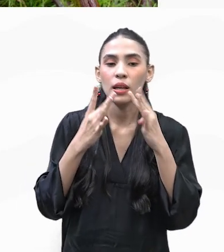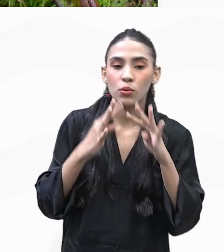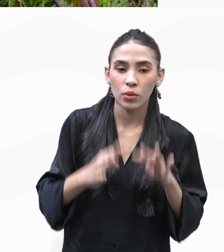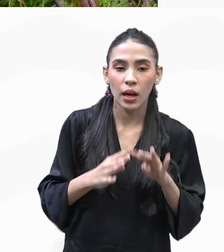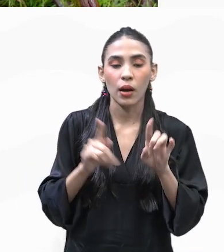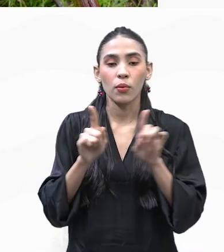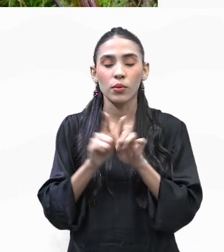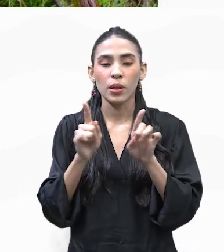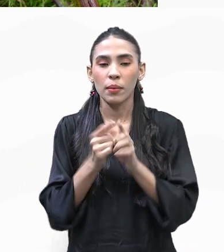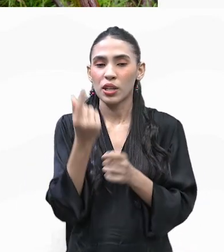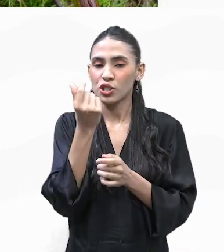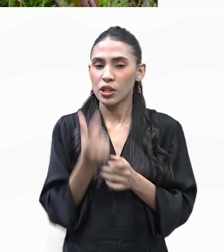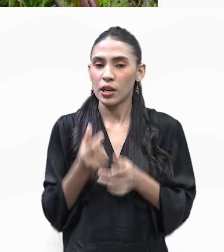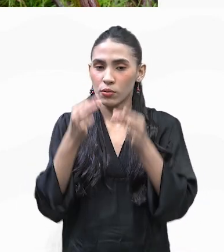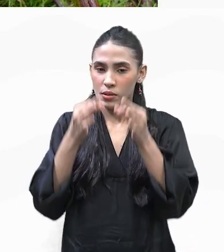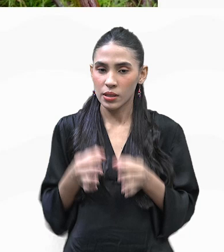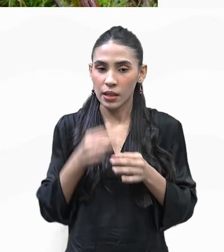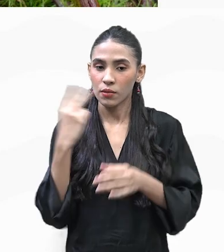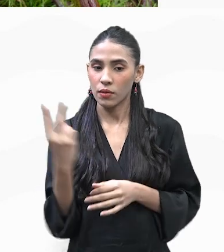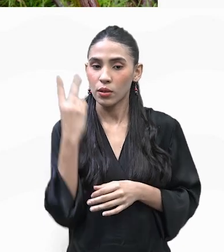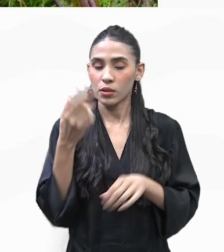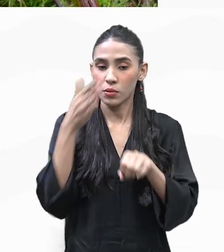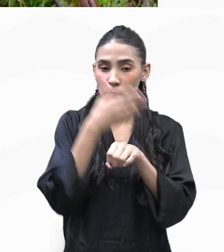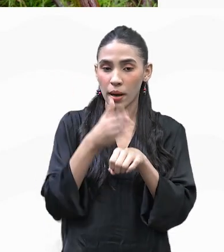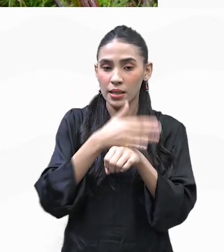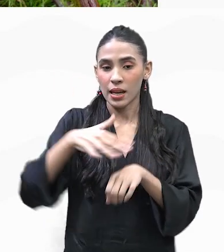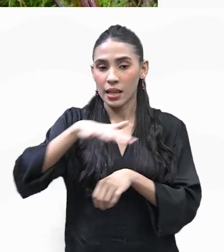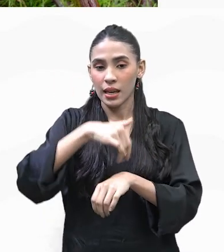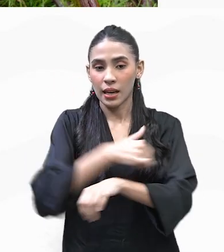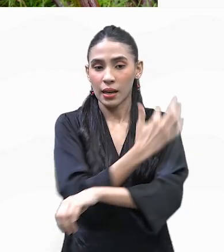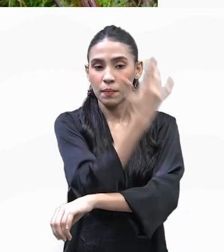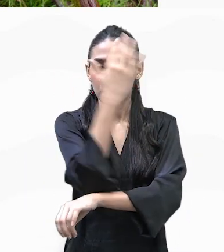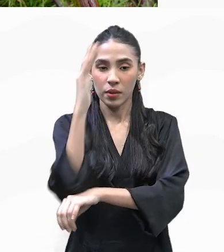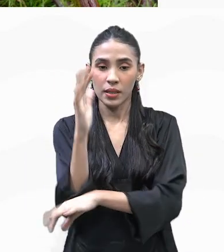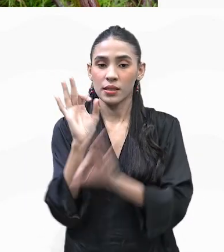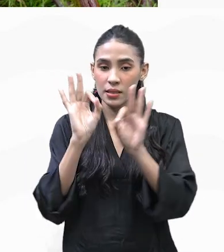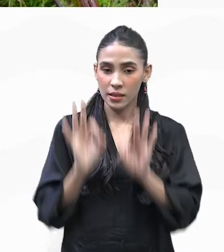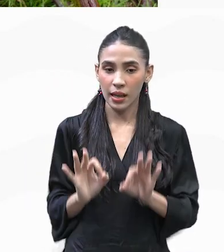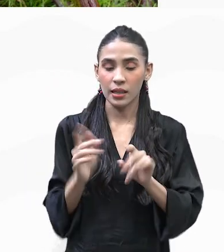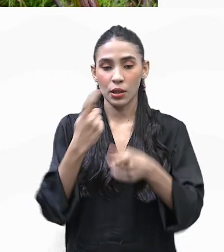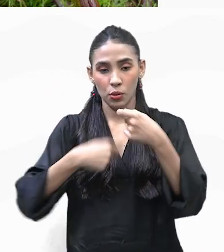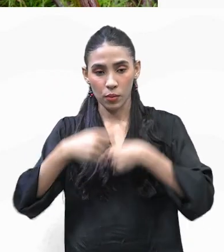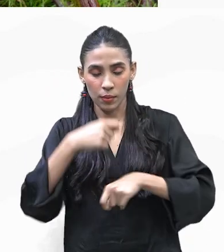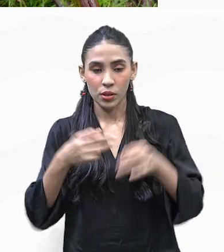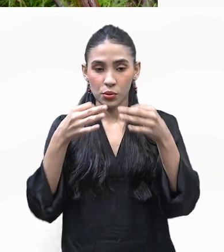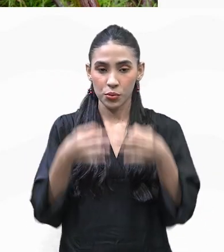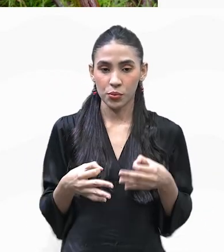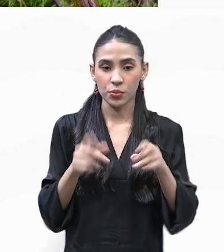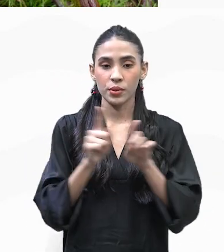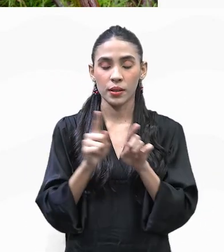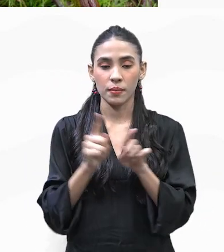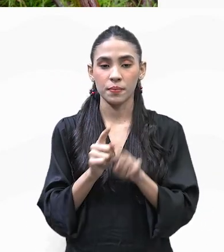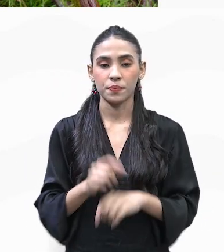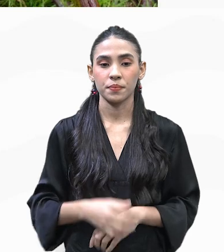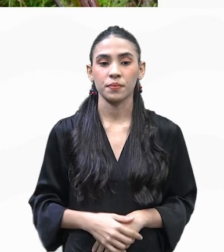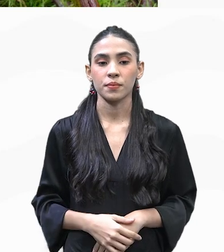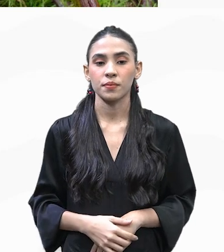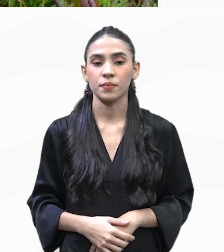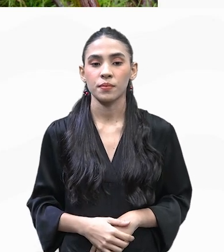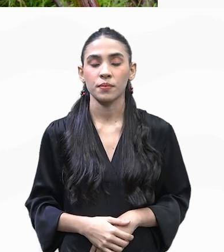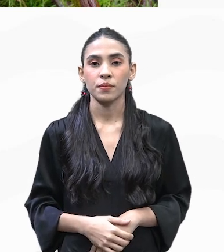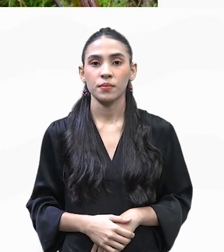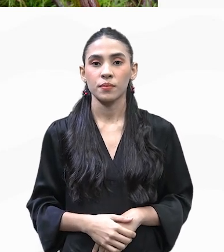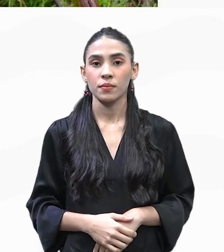e de comércio justo, que valorizam práticas ambientalmente corretas e economicamente justas.